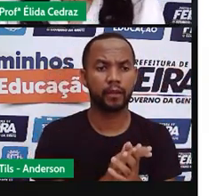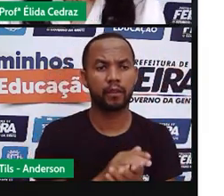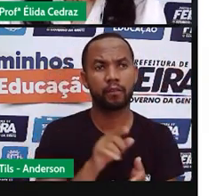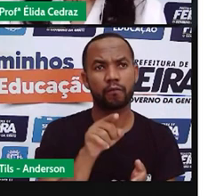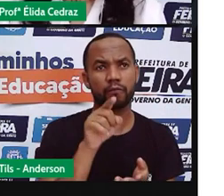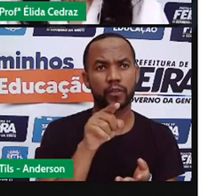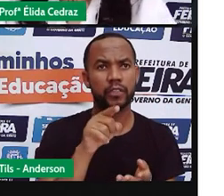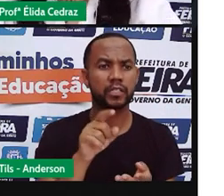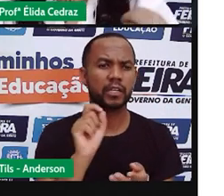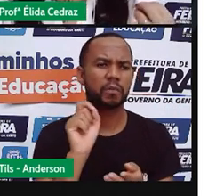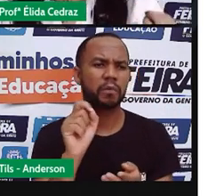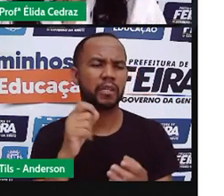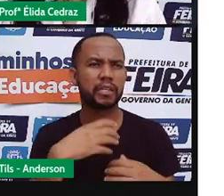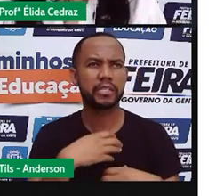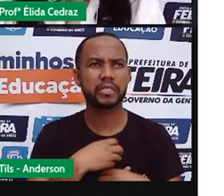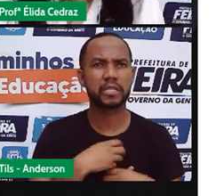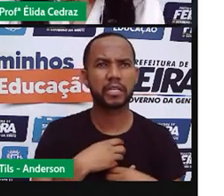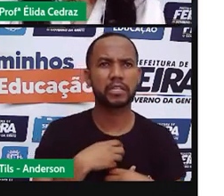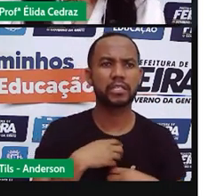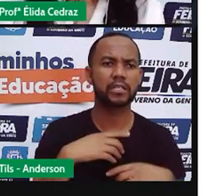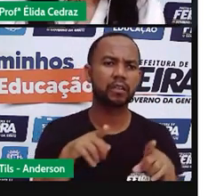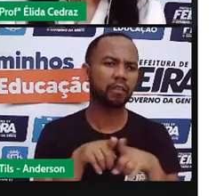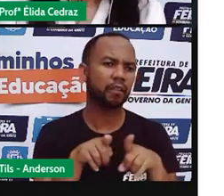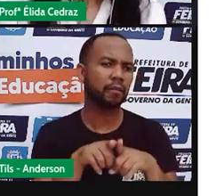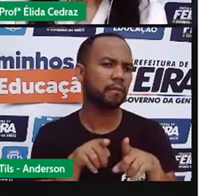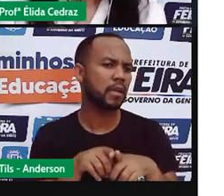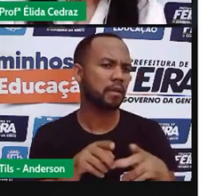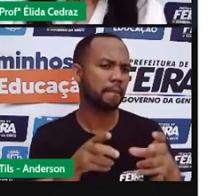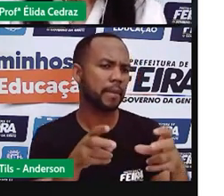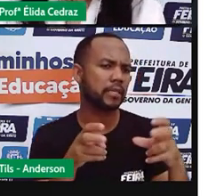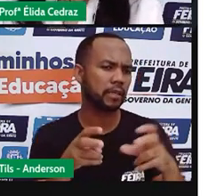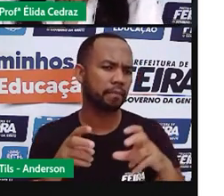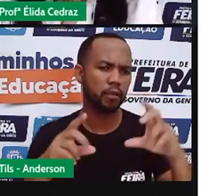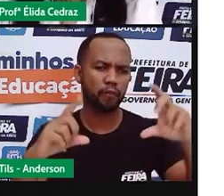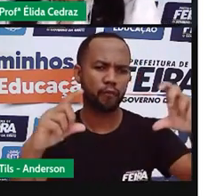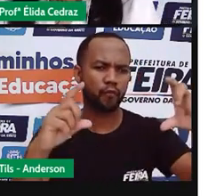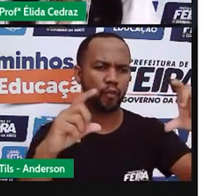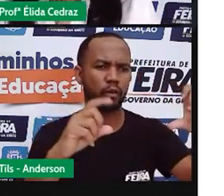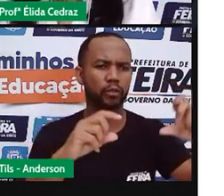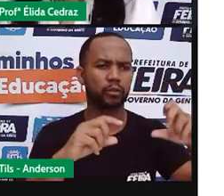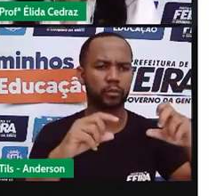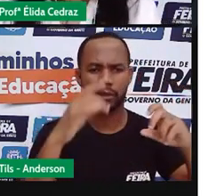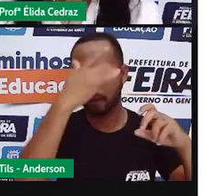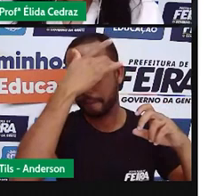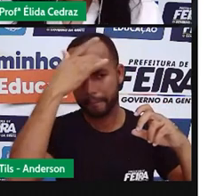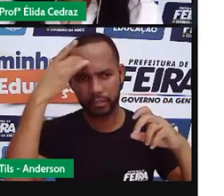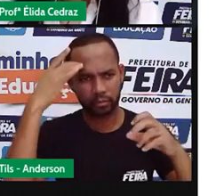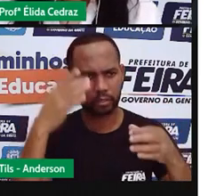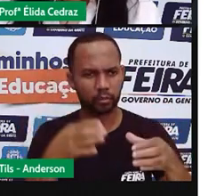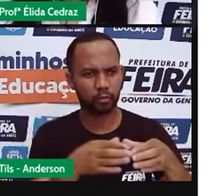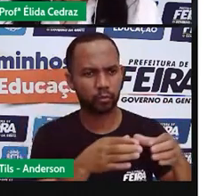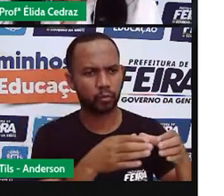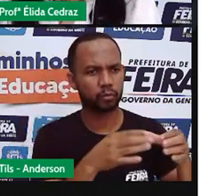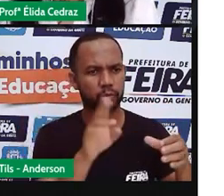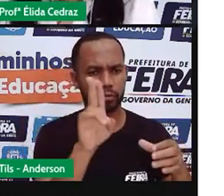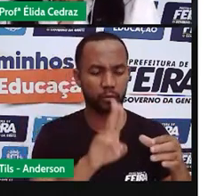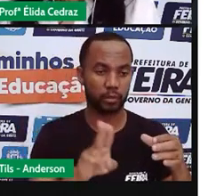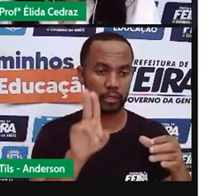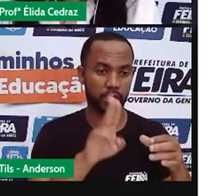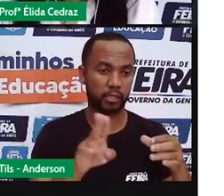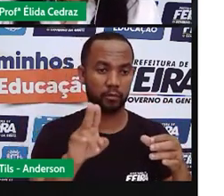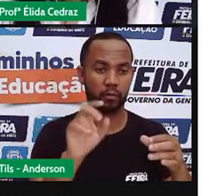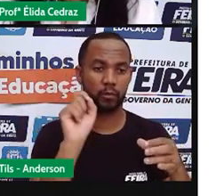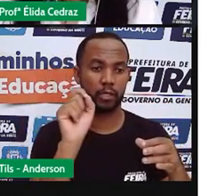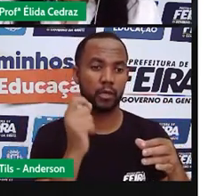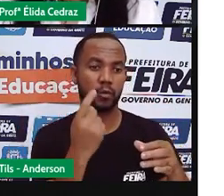sentiu ou percebeu com aquelas imagens? Todas as pessoas estavam utilizando em